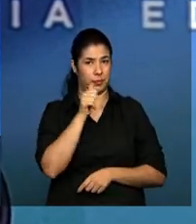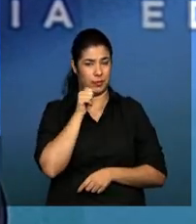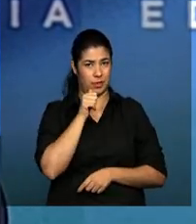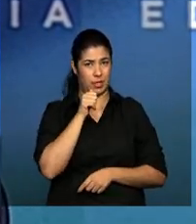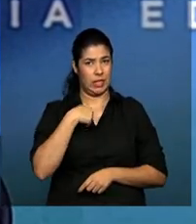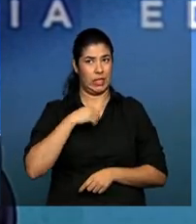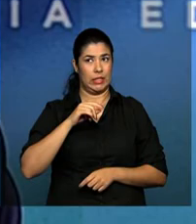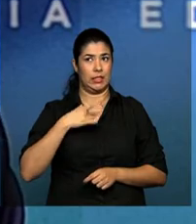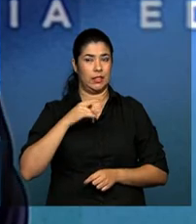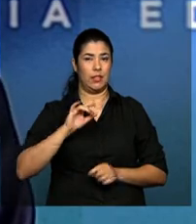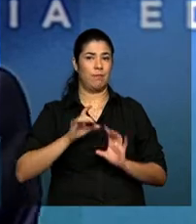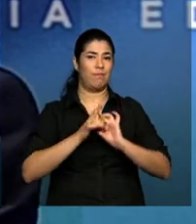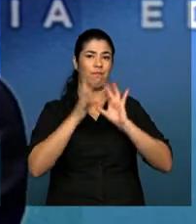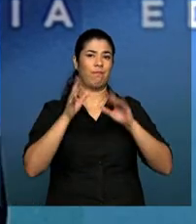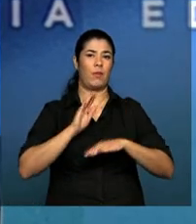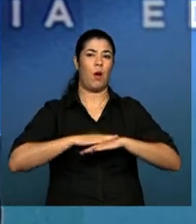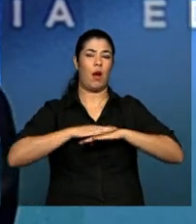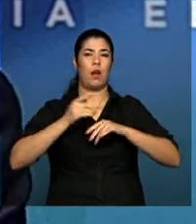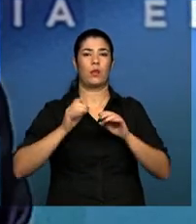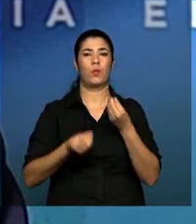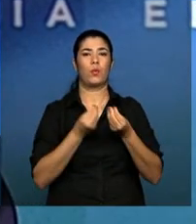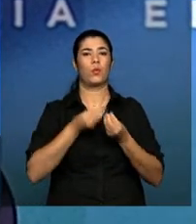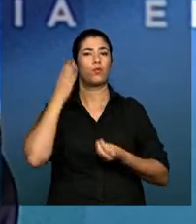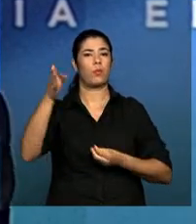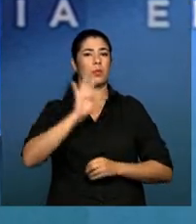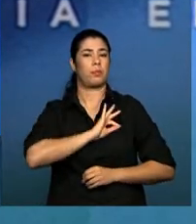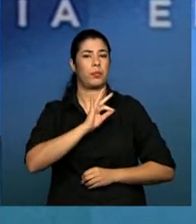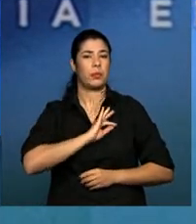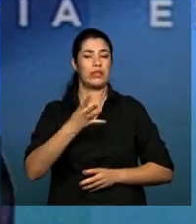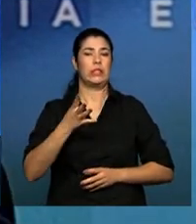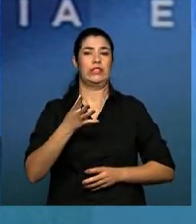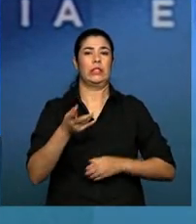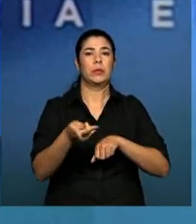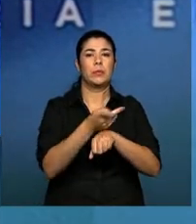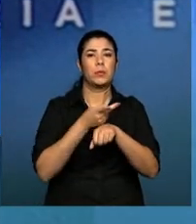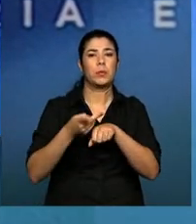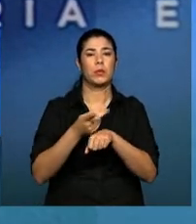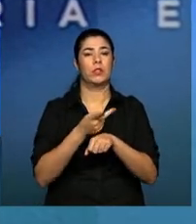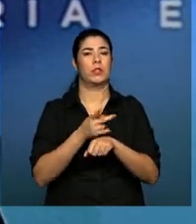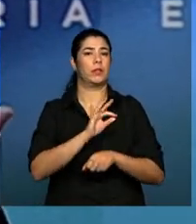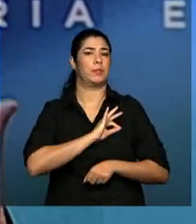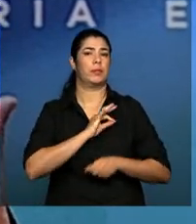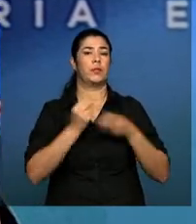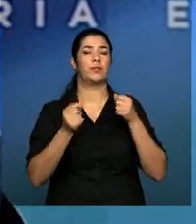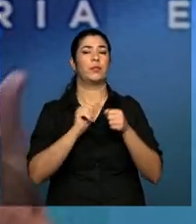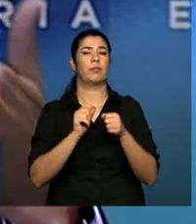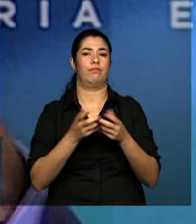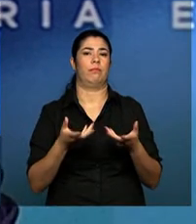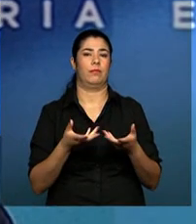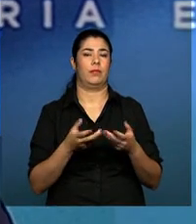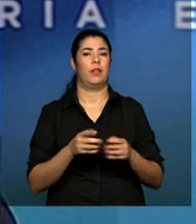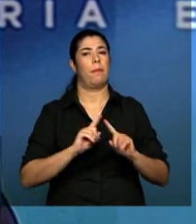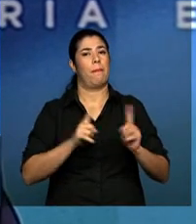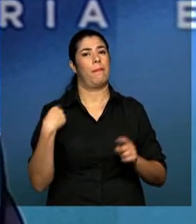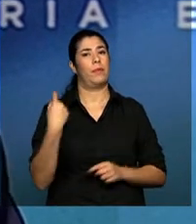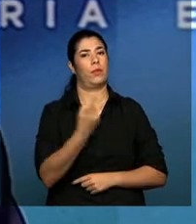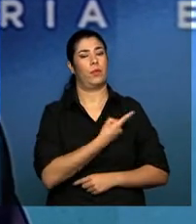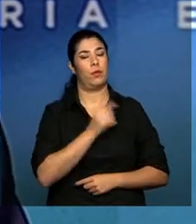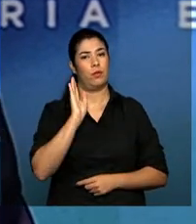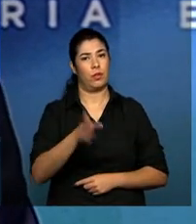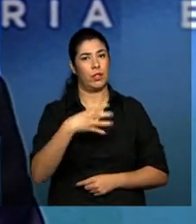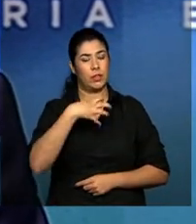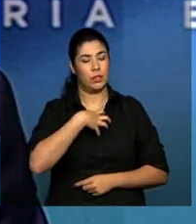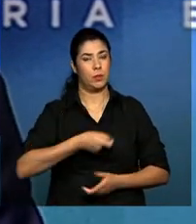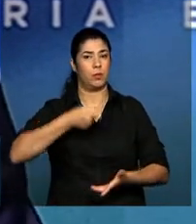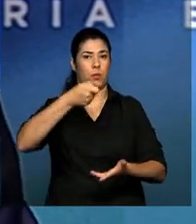ou não vai fazer o boletim de ocorrência, procurar a autoridade policial. Entretanto, nós somos já obrigados,